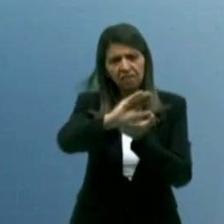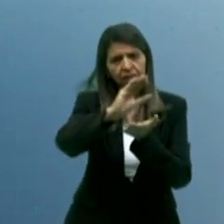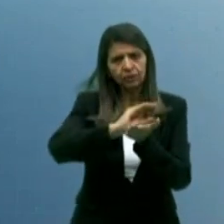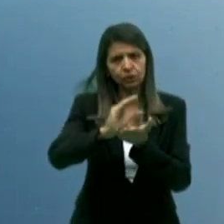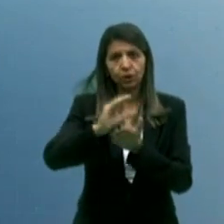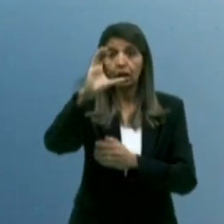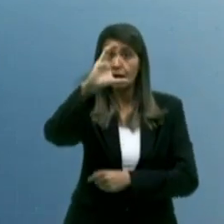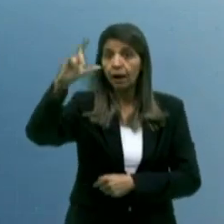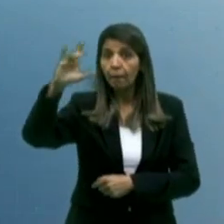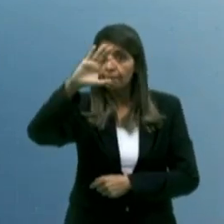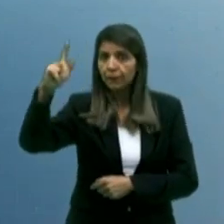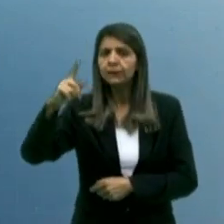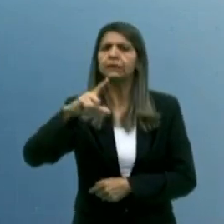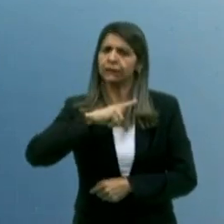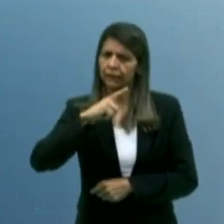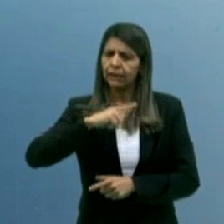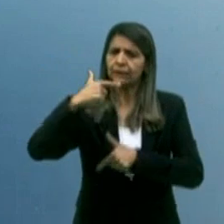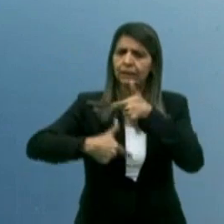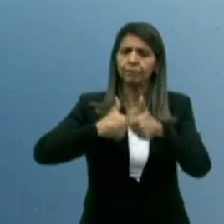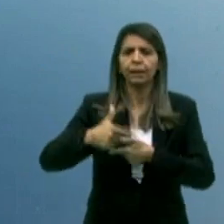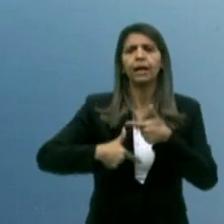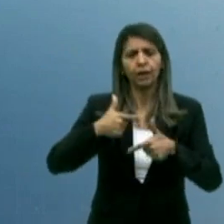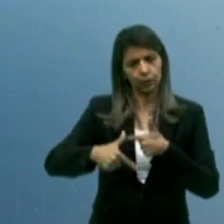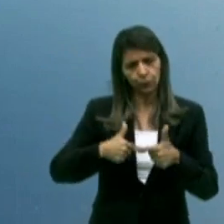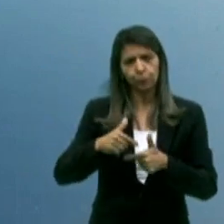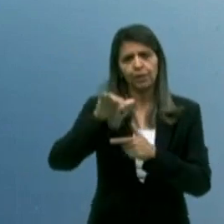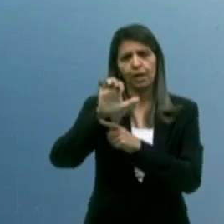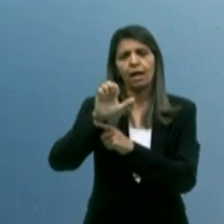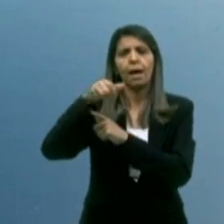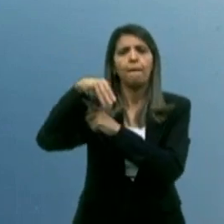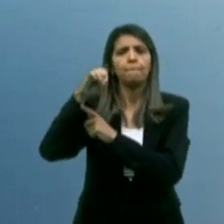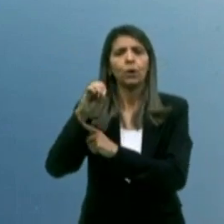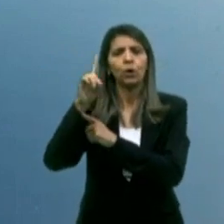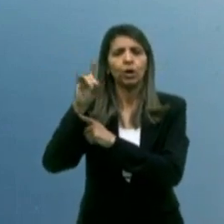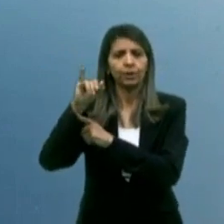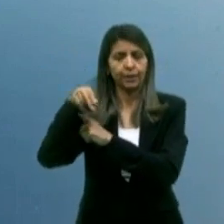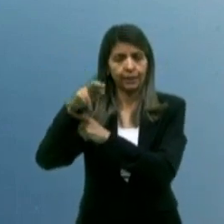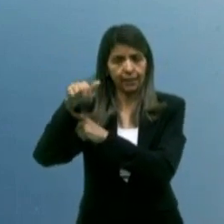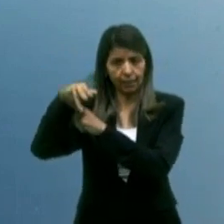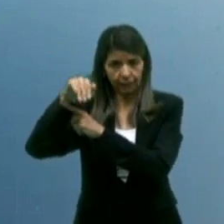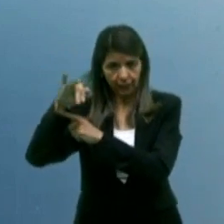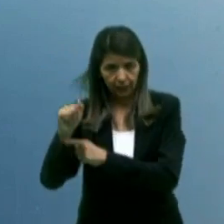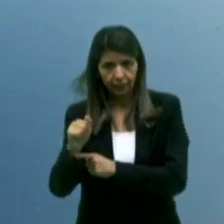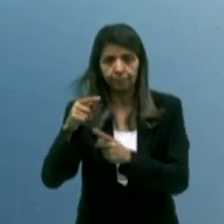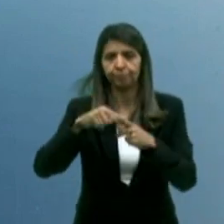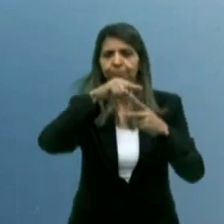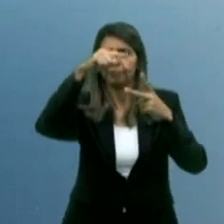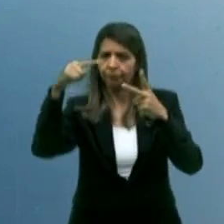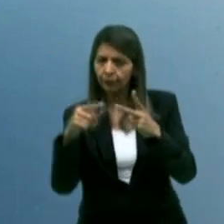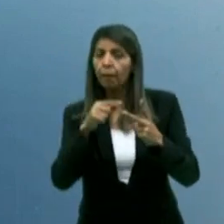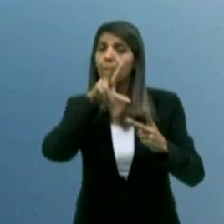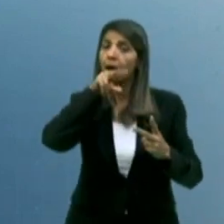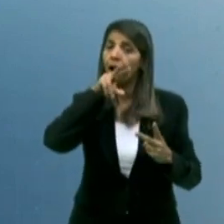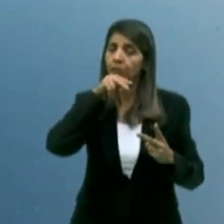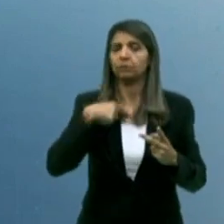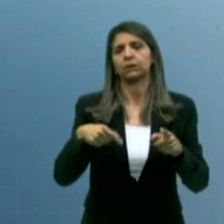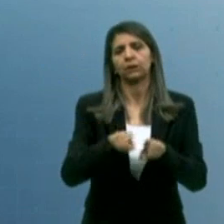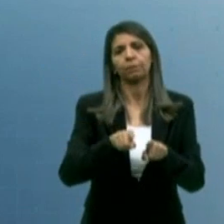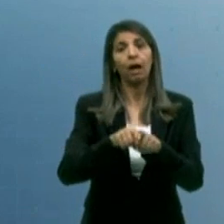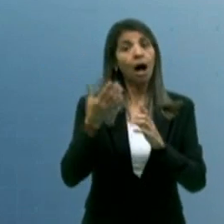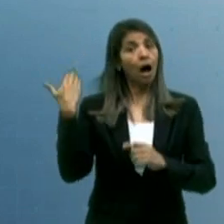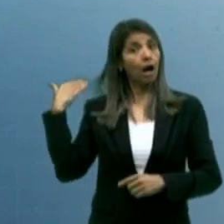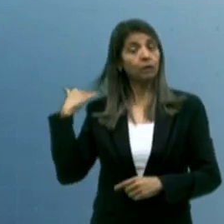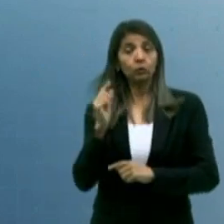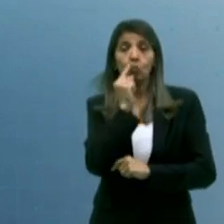tem um equipamento de hemodinâmica, que só existia em João Pessoa. Patos hoje tem um equipamento de hemodinâmica, que só existia em João